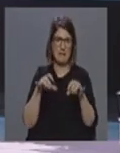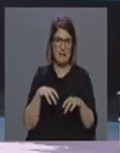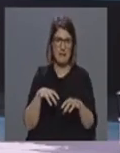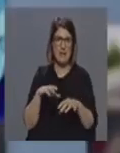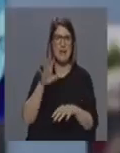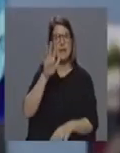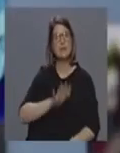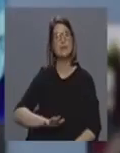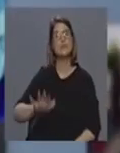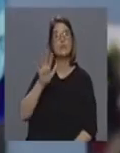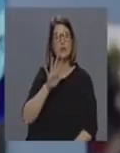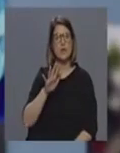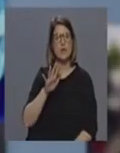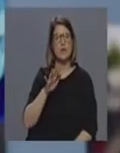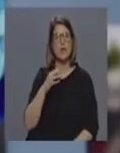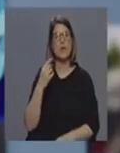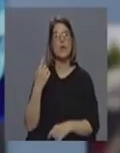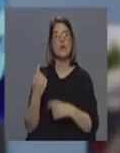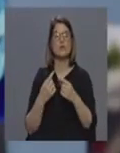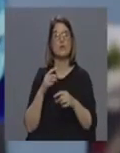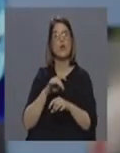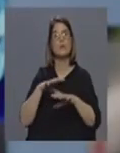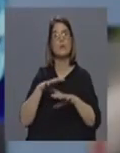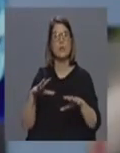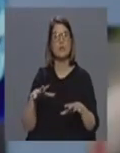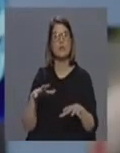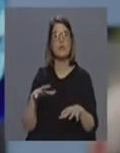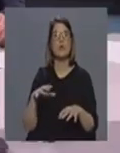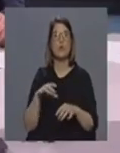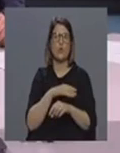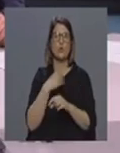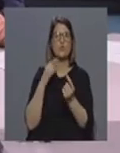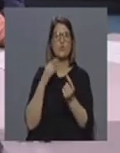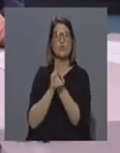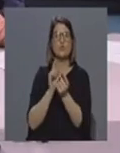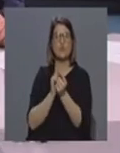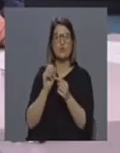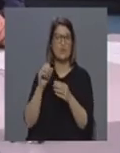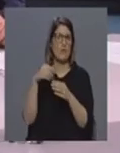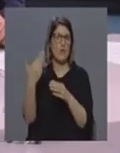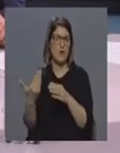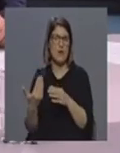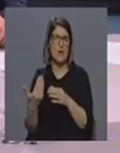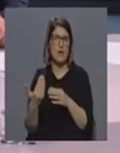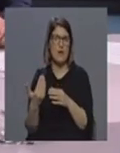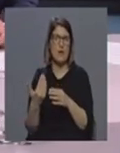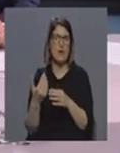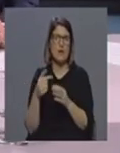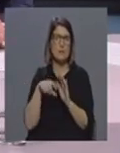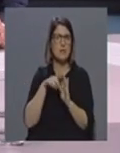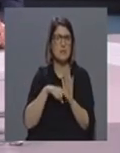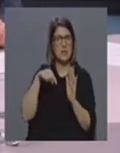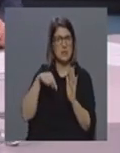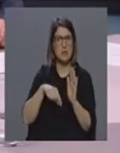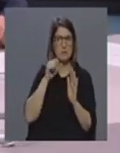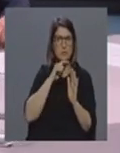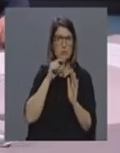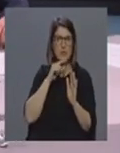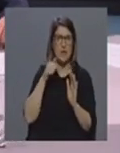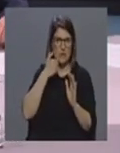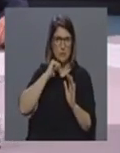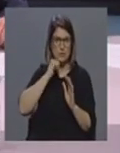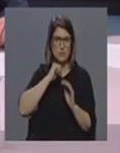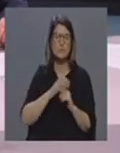nacional já houve hospitais que suspenderam as consultas externas isso é uma medida que pode ser equacionada aqui para ser aplicada nos Açores